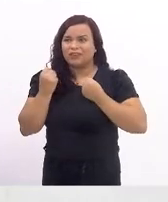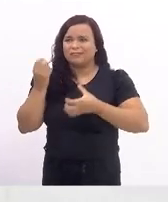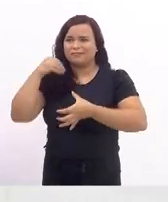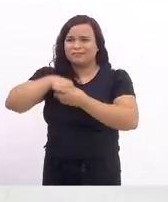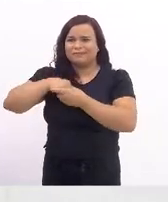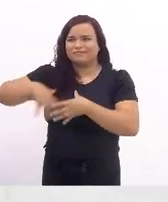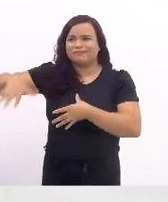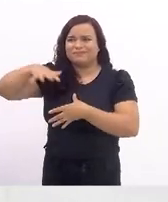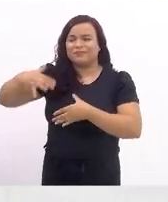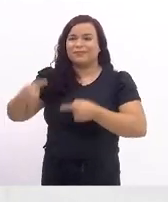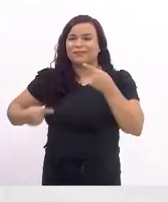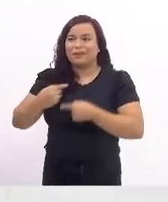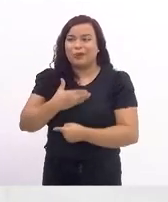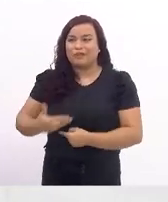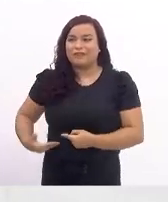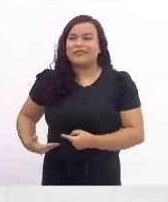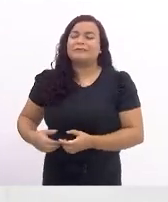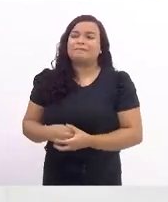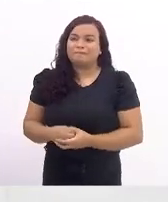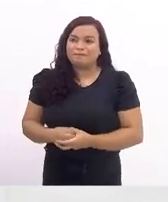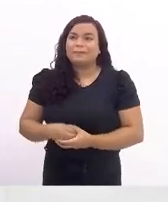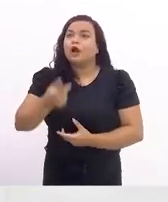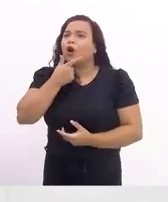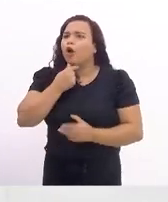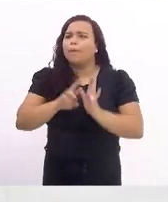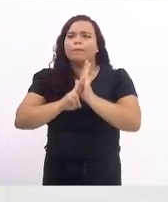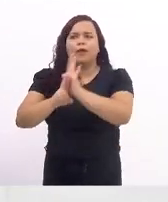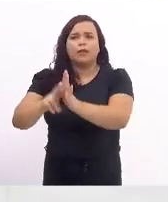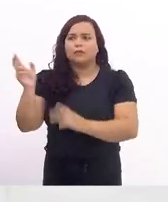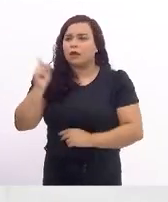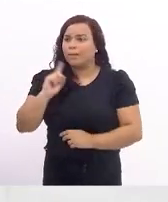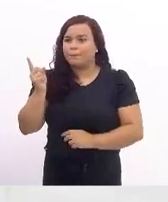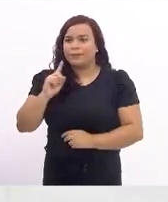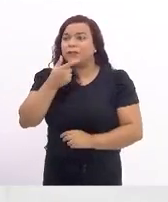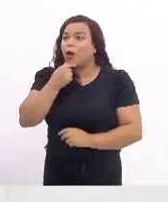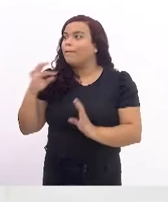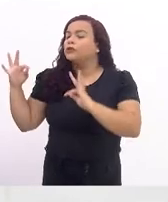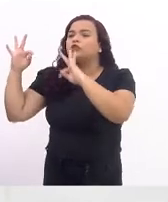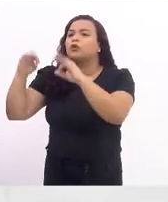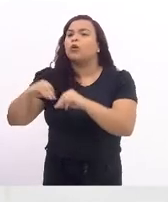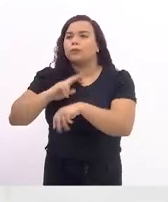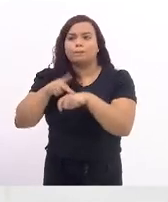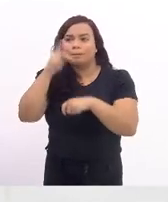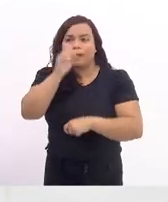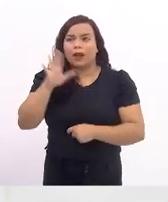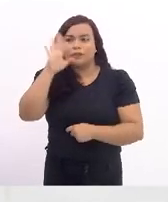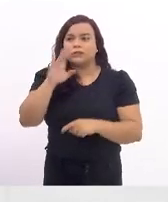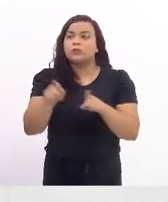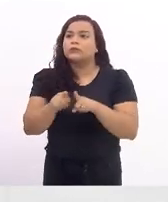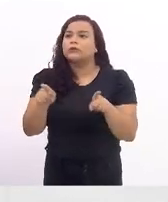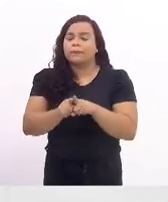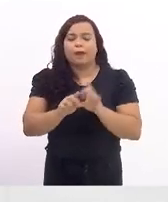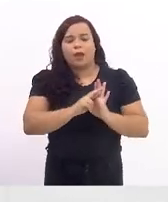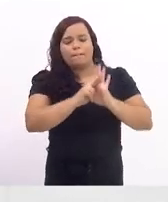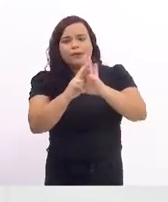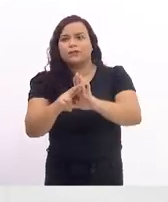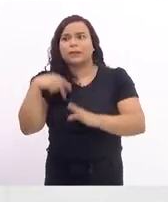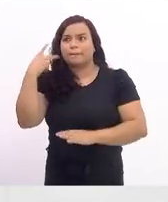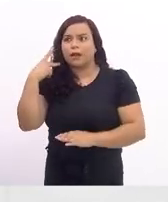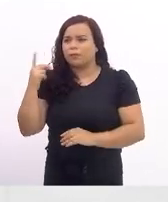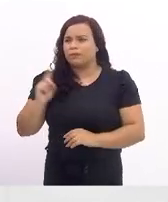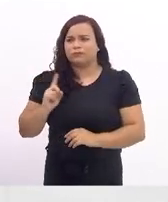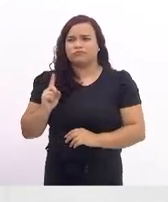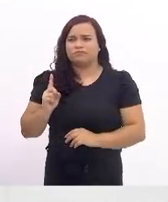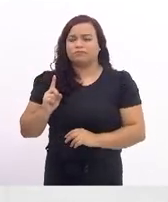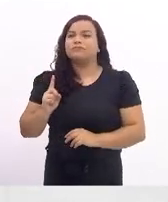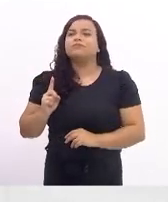que não representam os homens do nosso país, que não representam todo o parlamento, graças a Deus, mas que